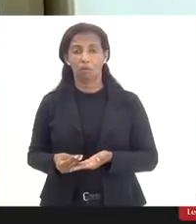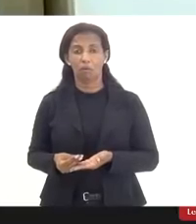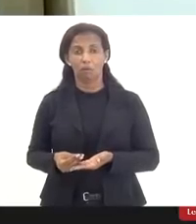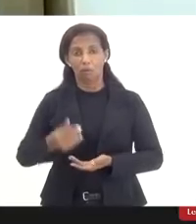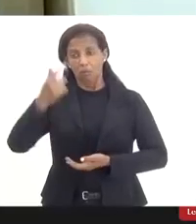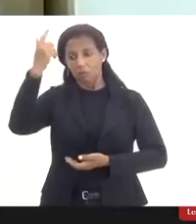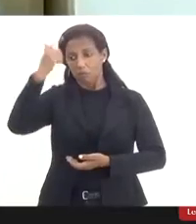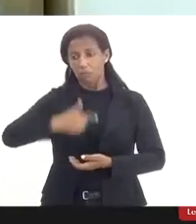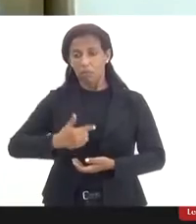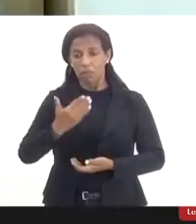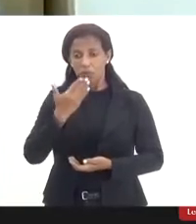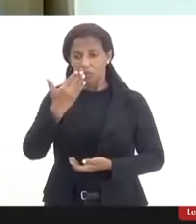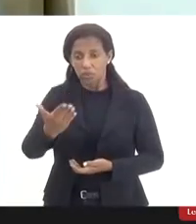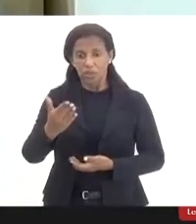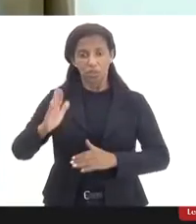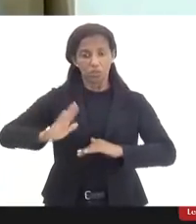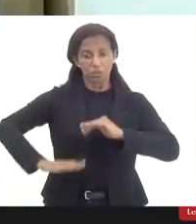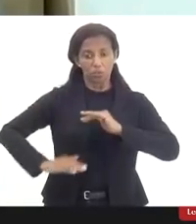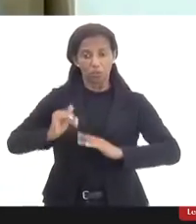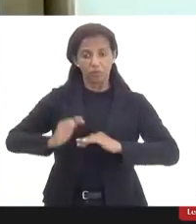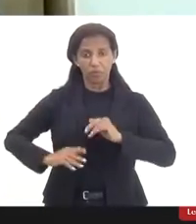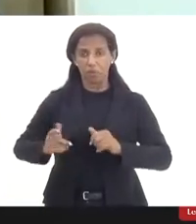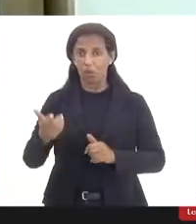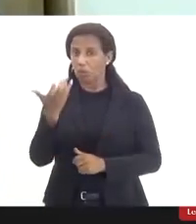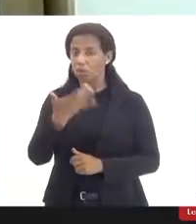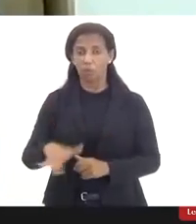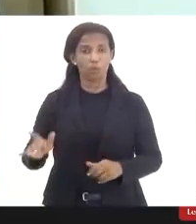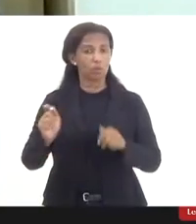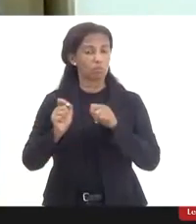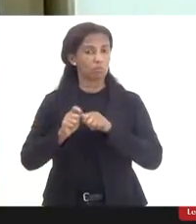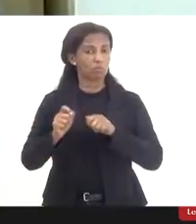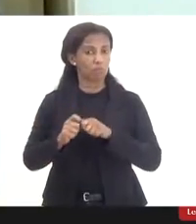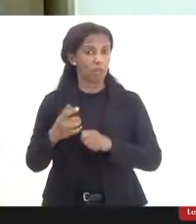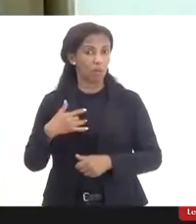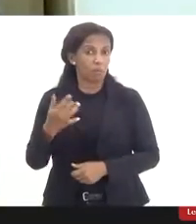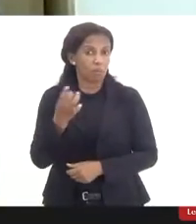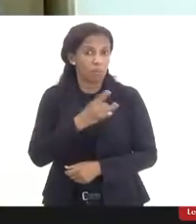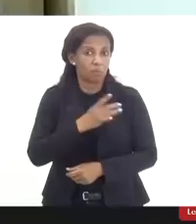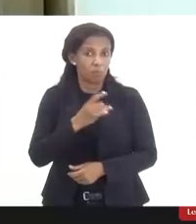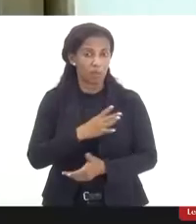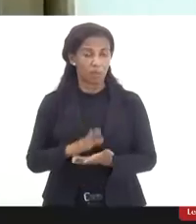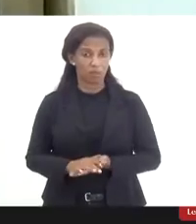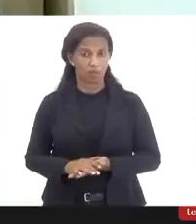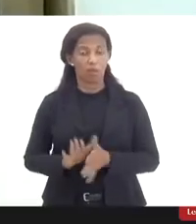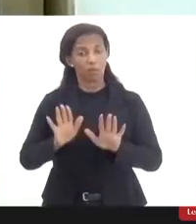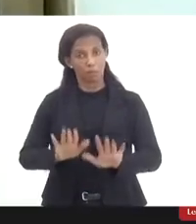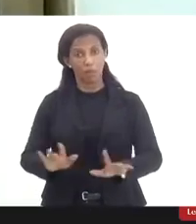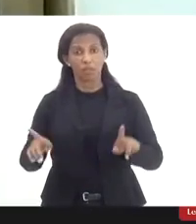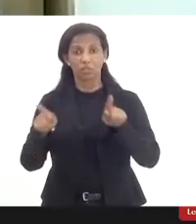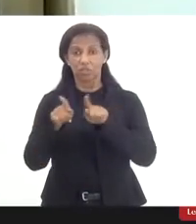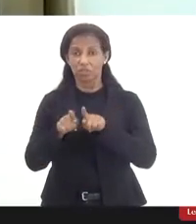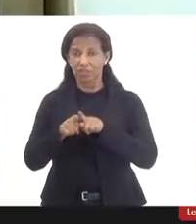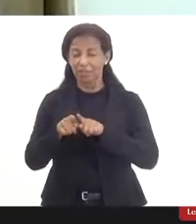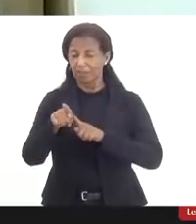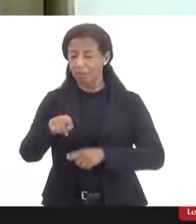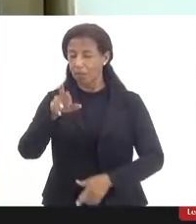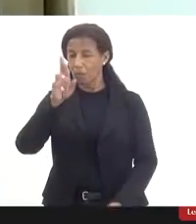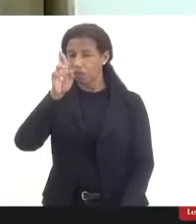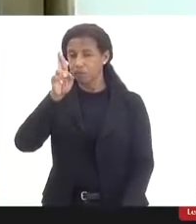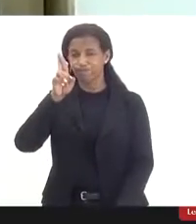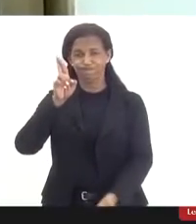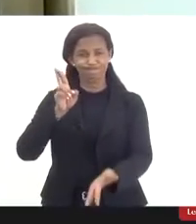incapacitado diante do profissional que se nega a fazer isso esse é o meu medo mas por outro lado o senhor tem